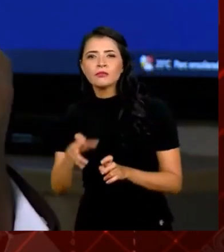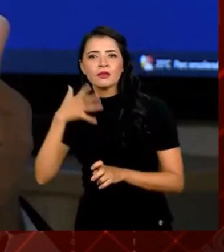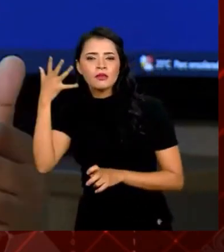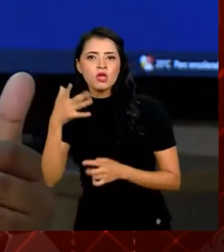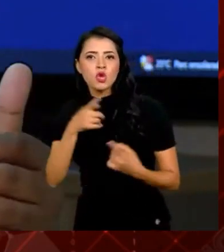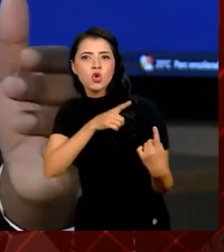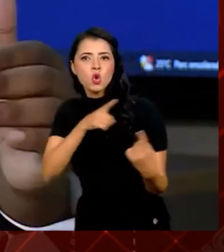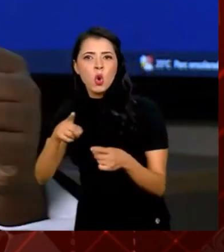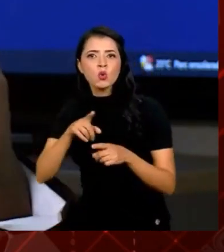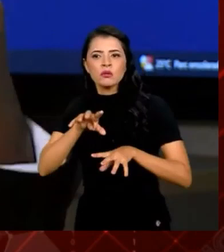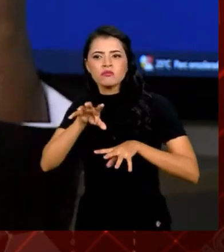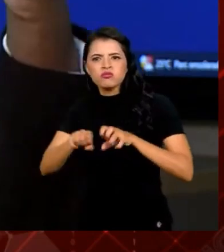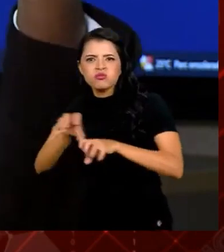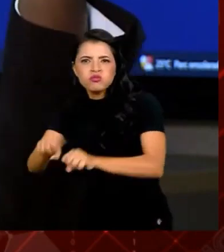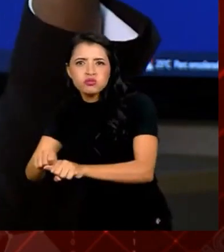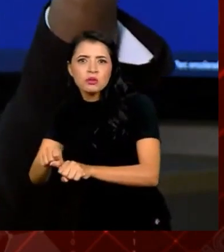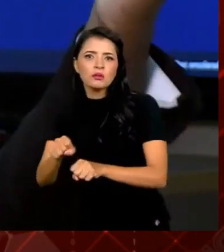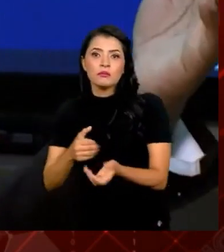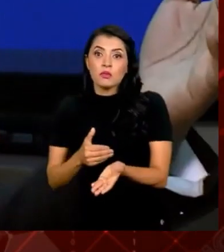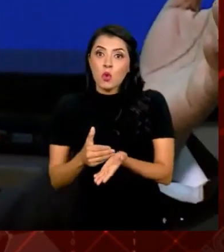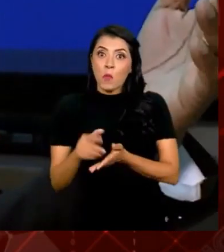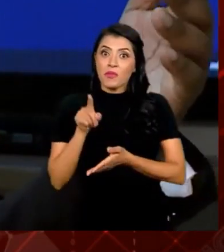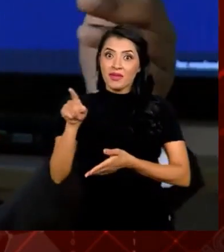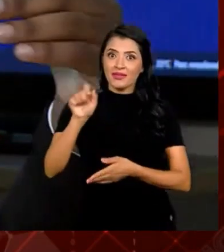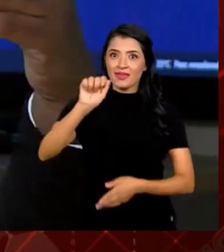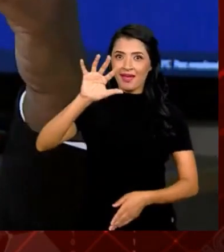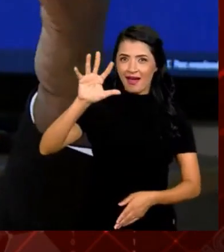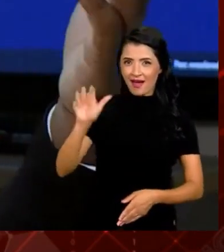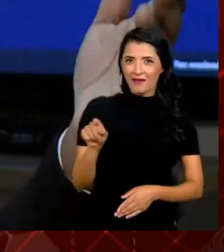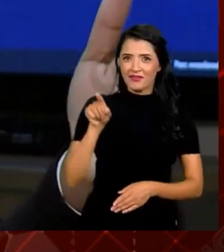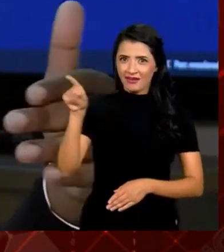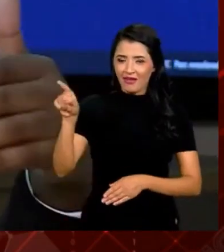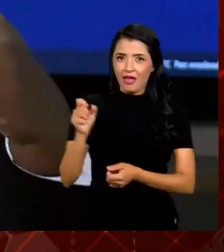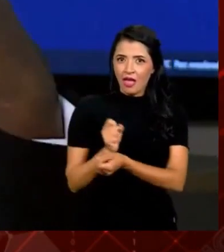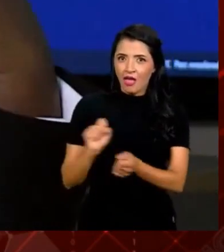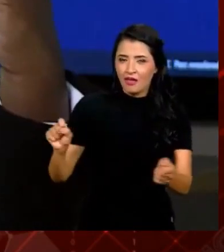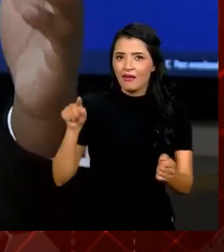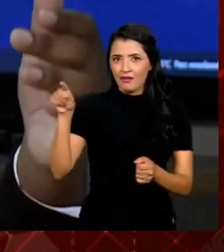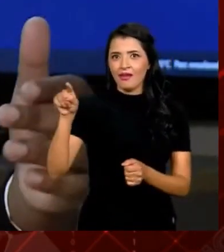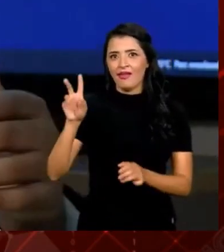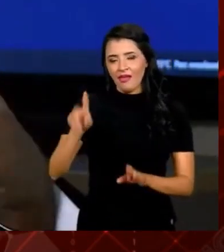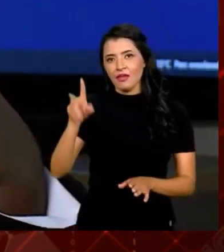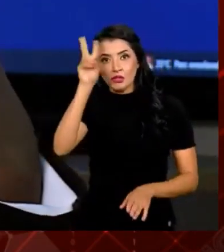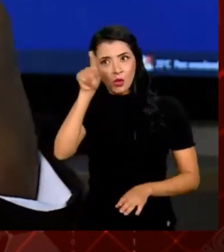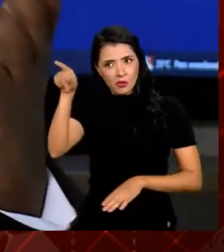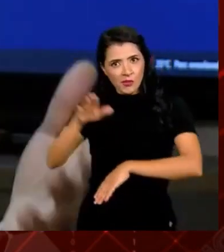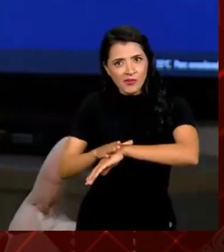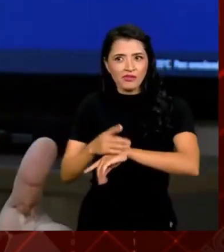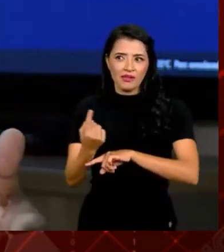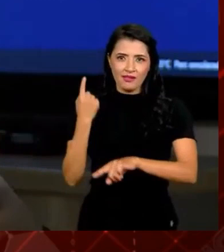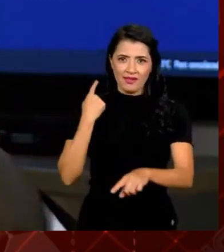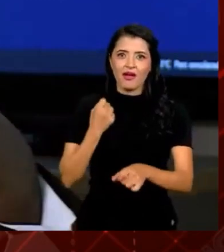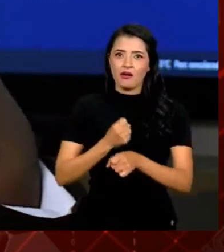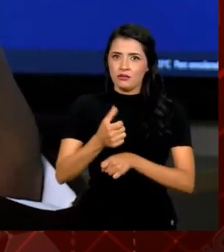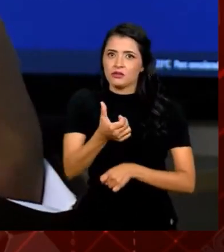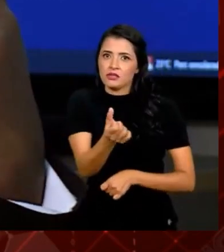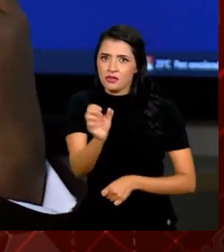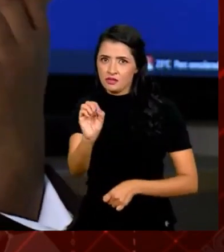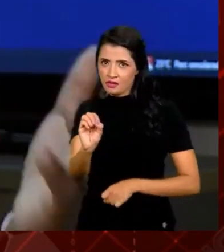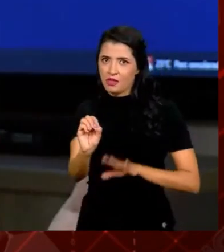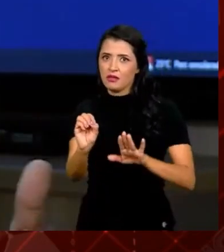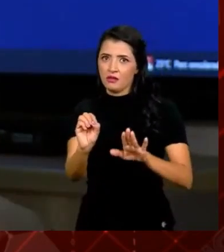contra o colonialismo, que começa na África. Sim, a libertação dos países da África é exatamente naquele momento. Os anos 60 é